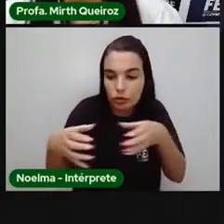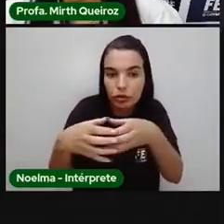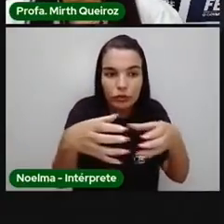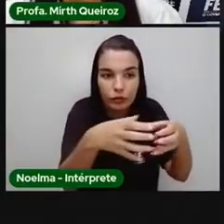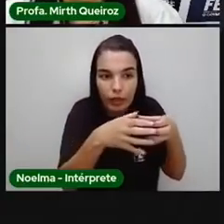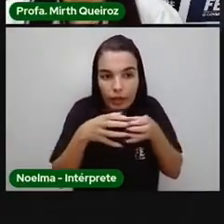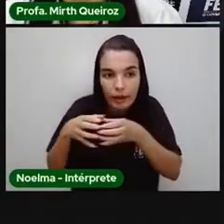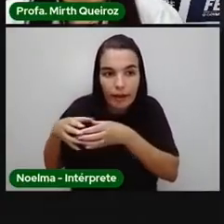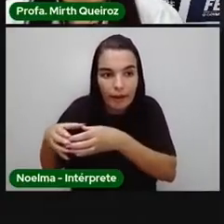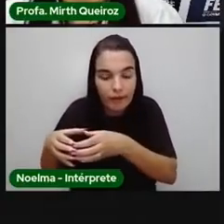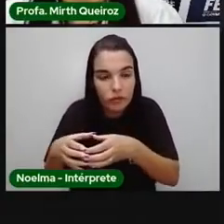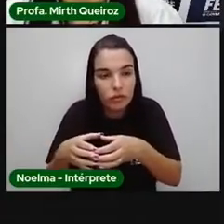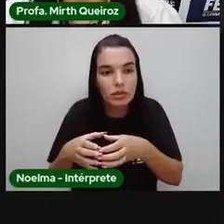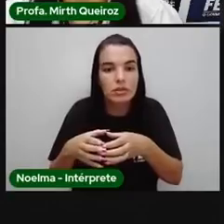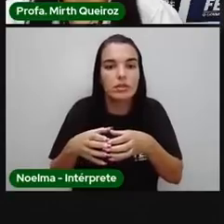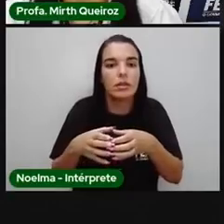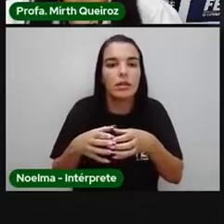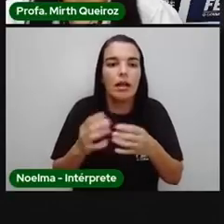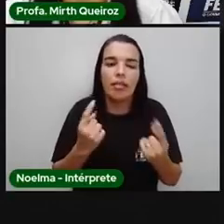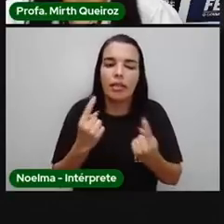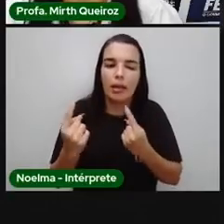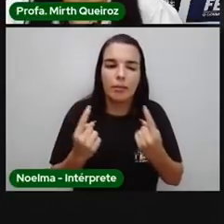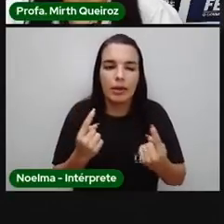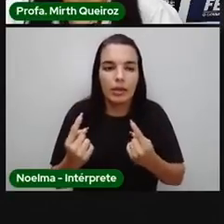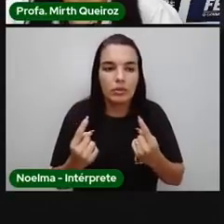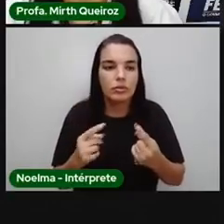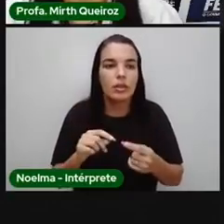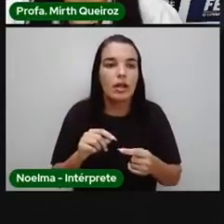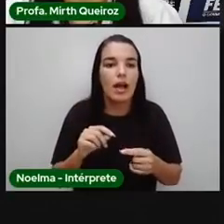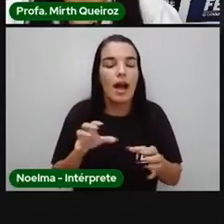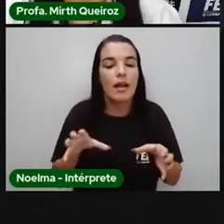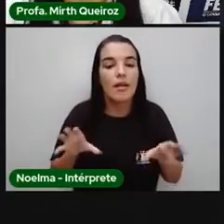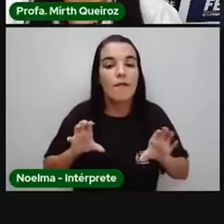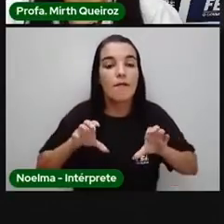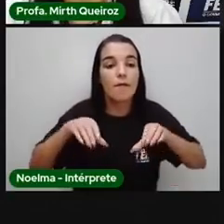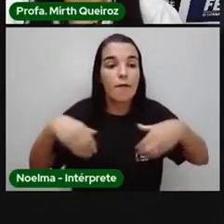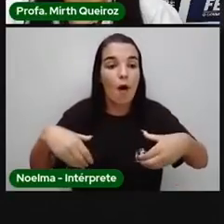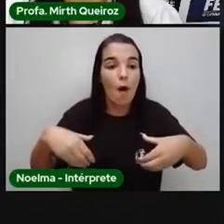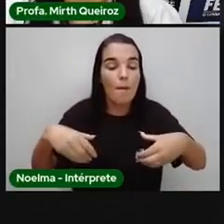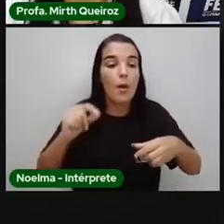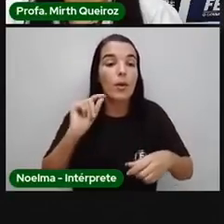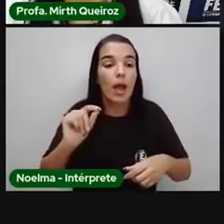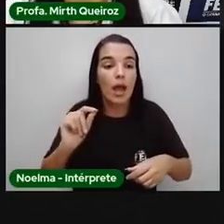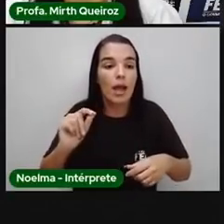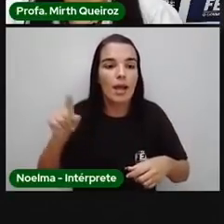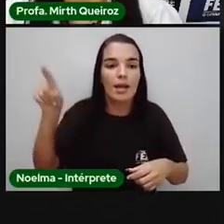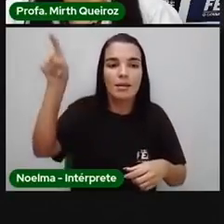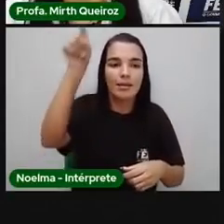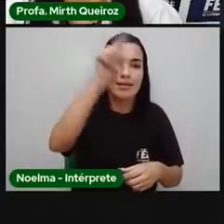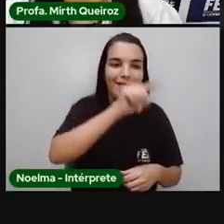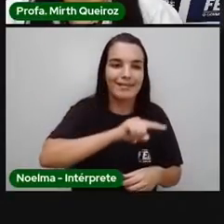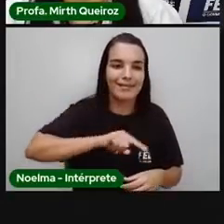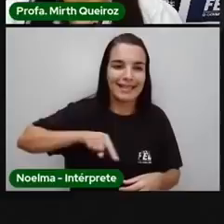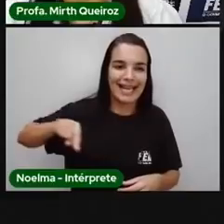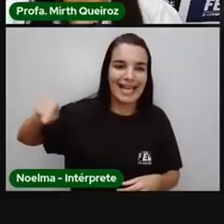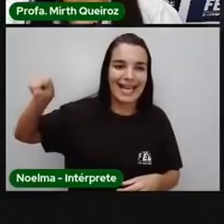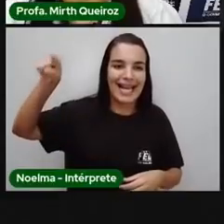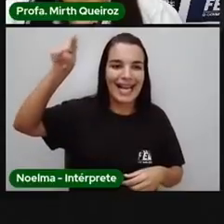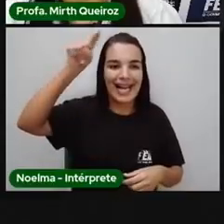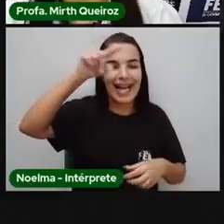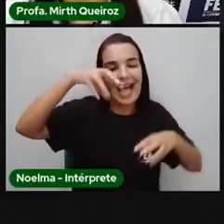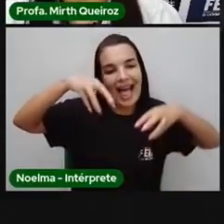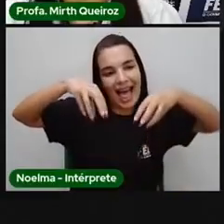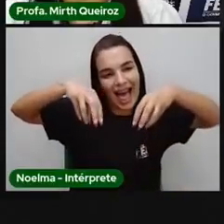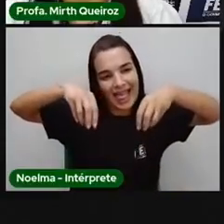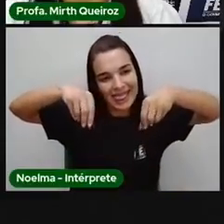ambiente onde está localizado esse ecossistema, vai formar a biosfera, que é essa camada de